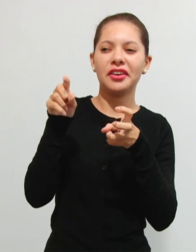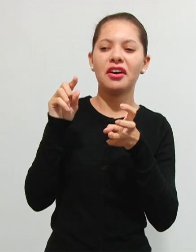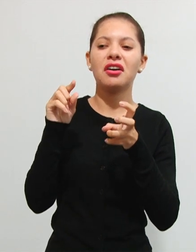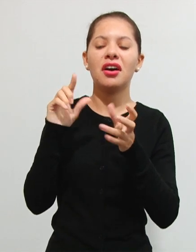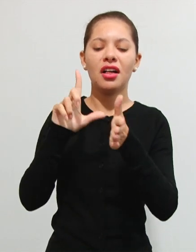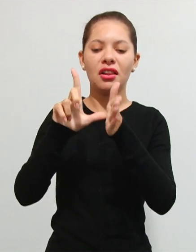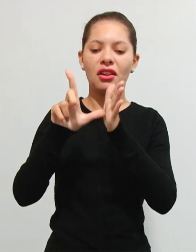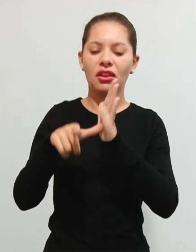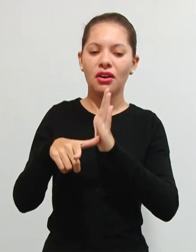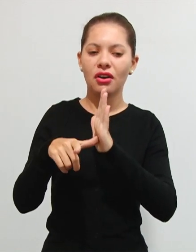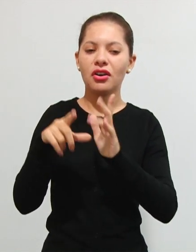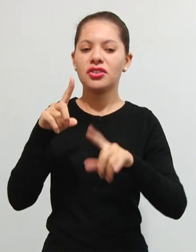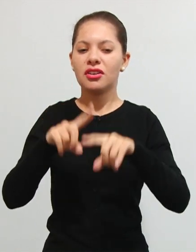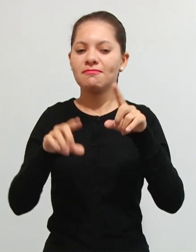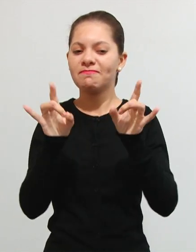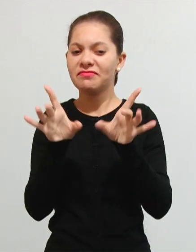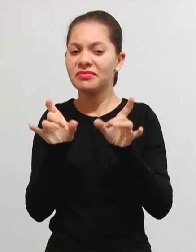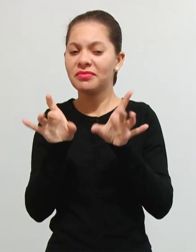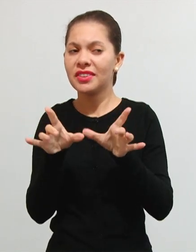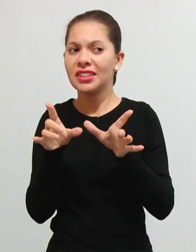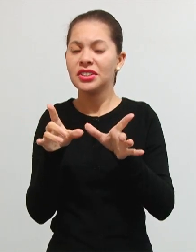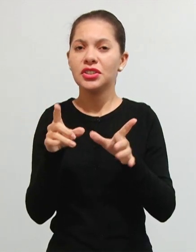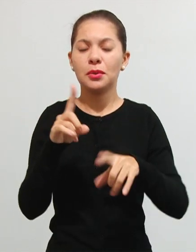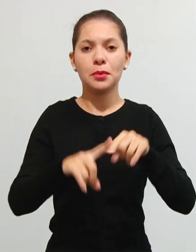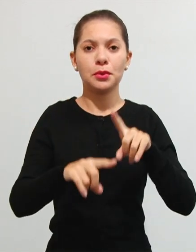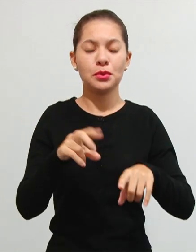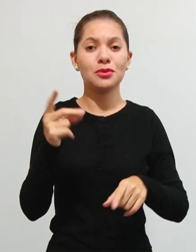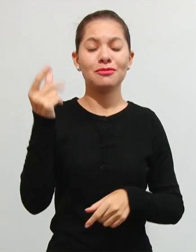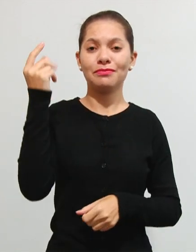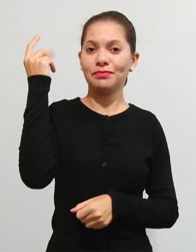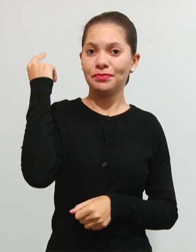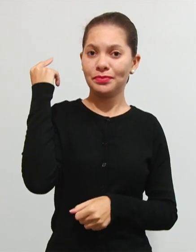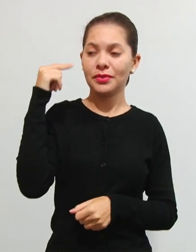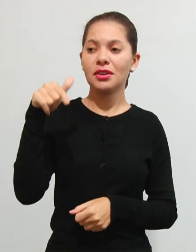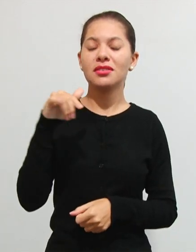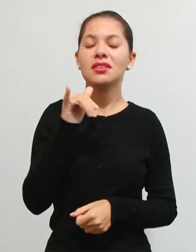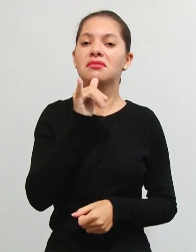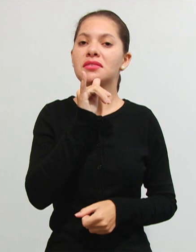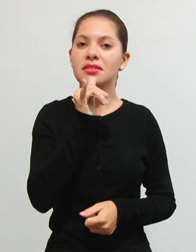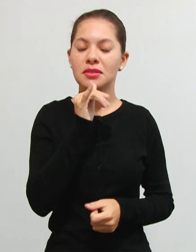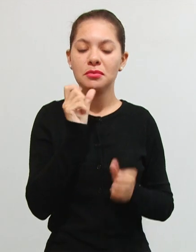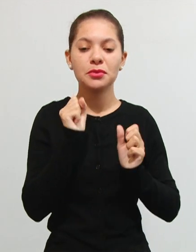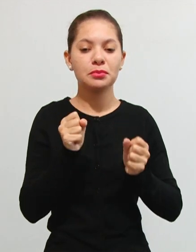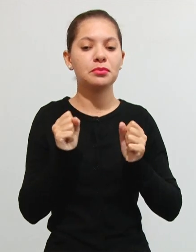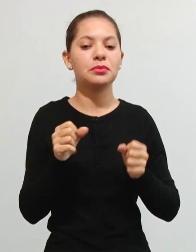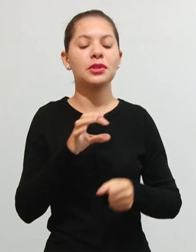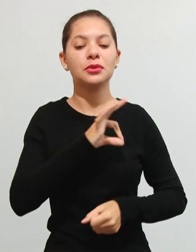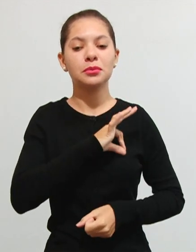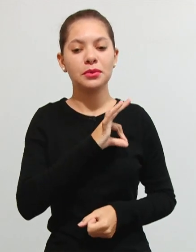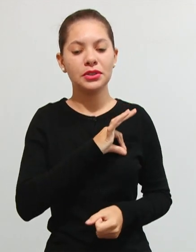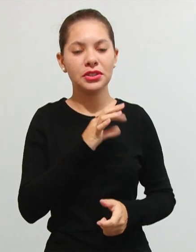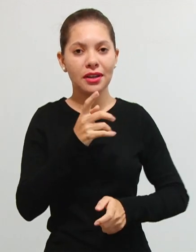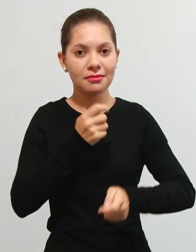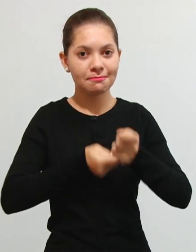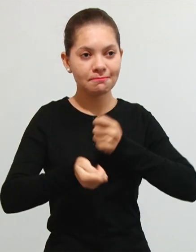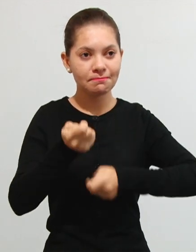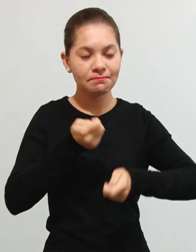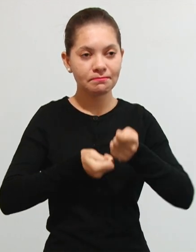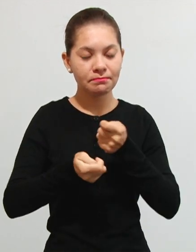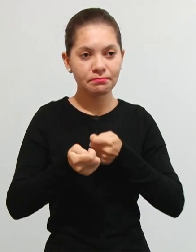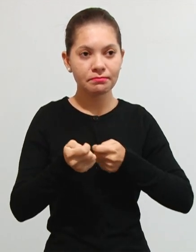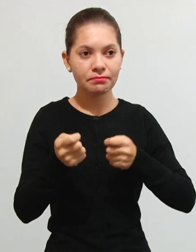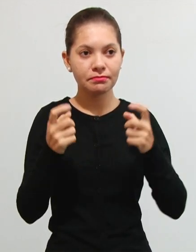um açougue que tem produtos vencidos, isso pode ser dado como um exemplo de poder de polícia administrativa quando ele vem